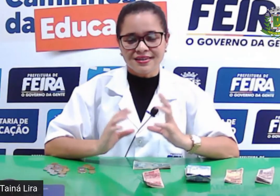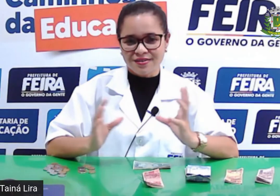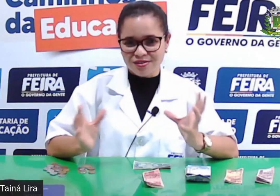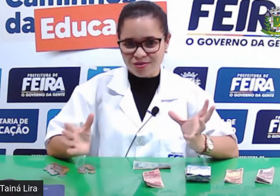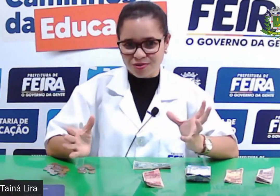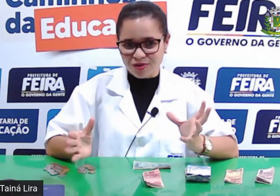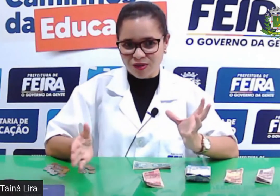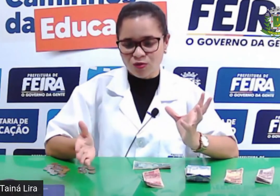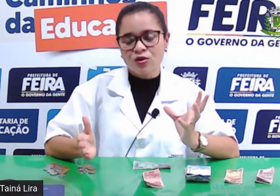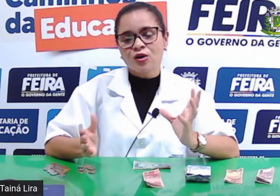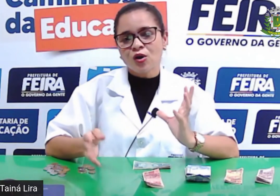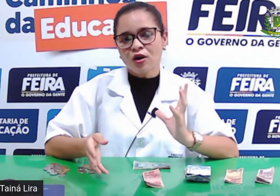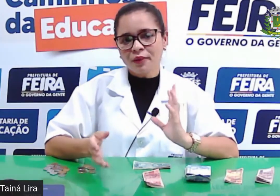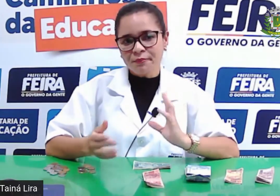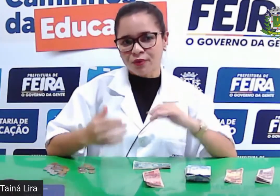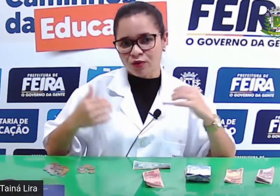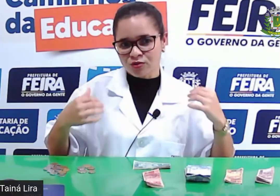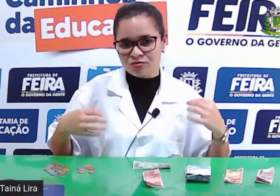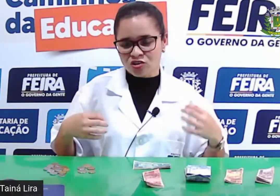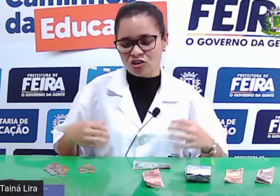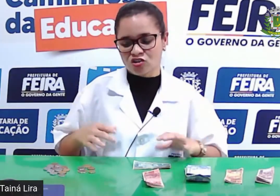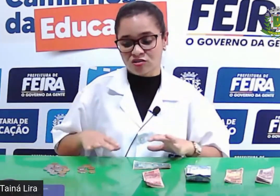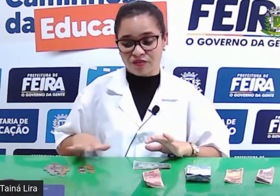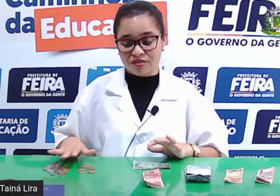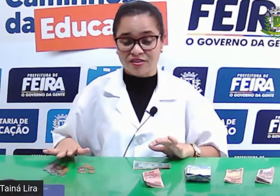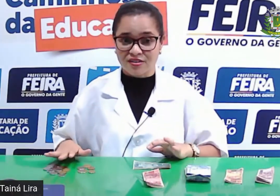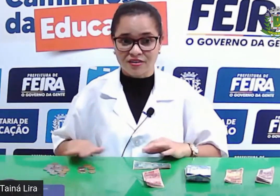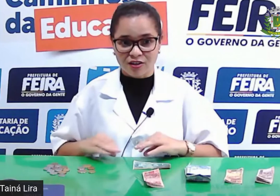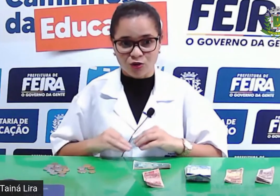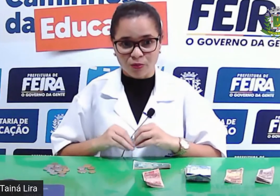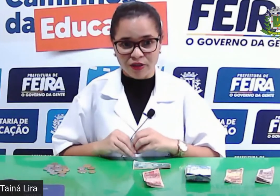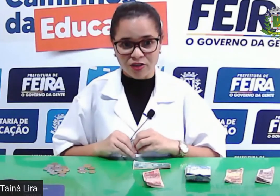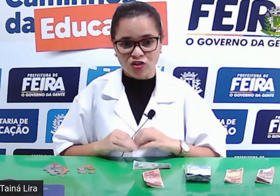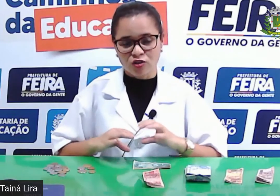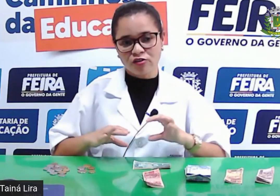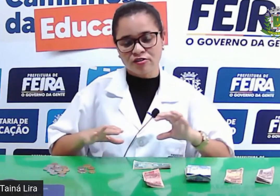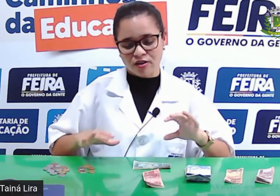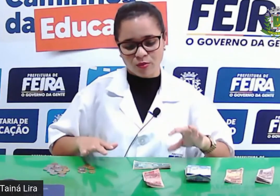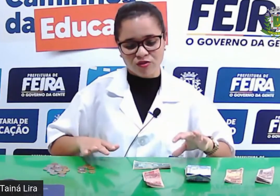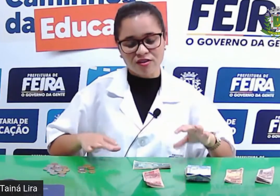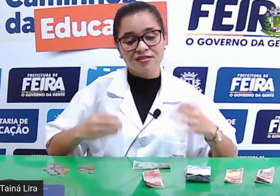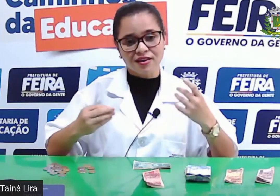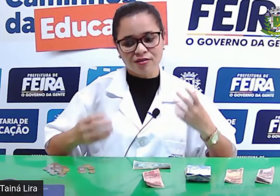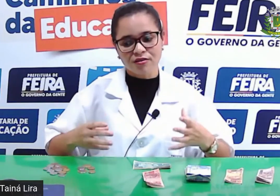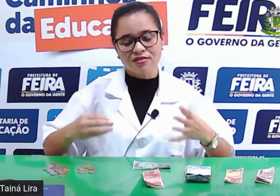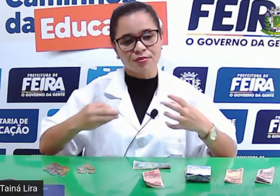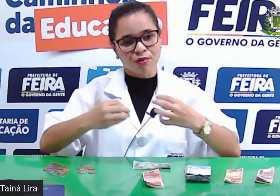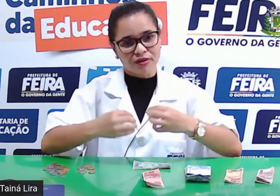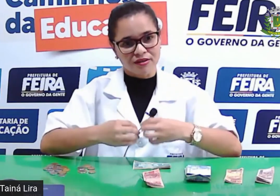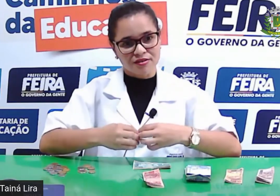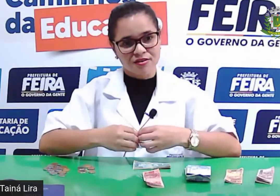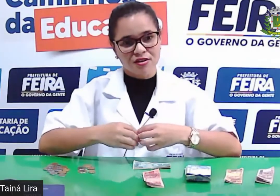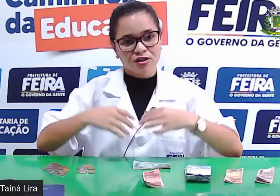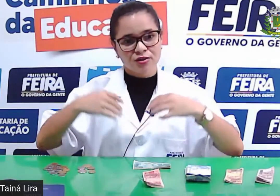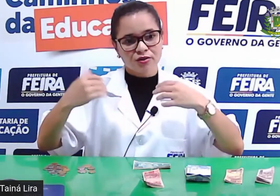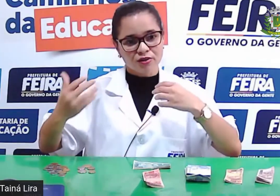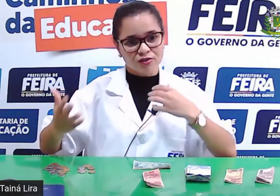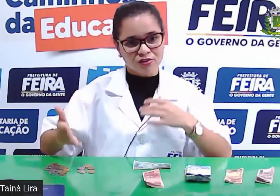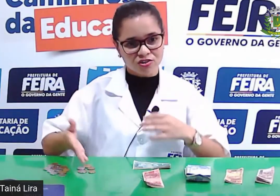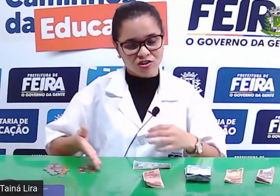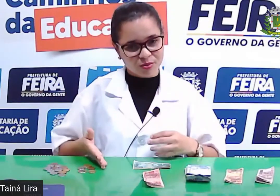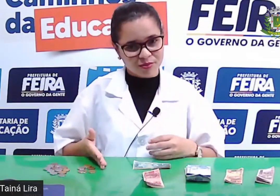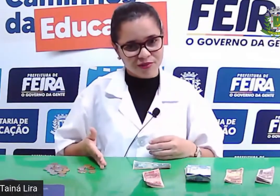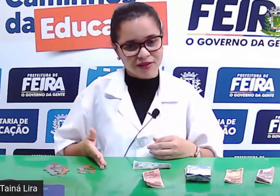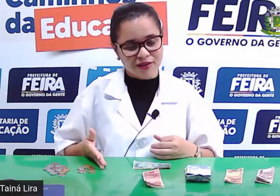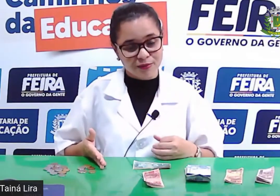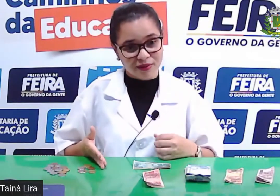Então, segundo ano, como a Pró tinha dito a vocês anteriormente, nós temos as cédulas e moedas do nosso